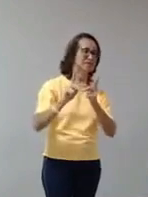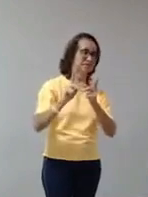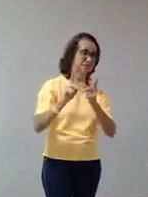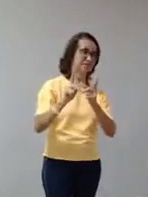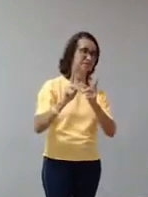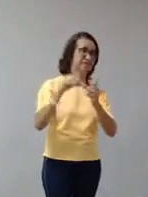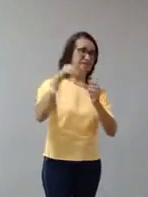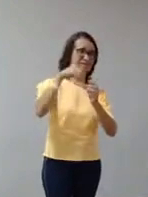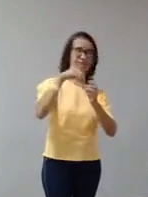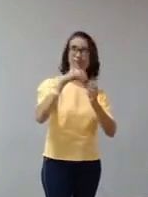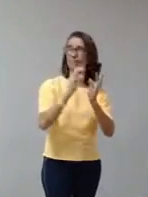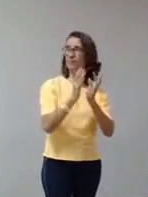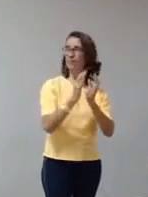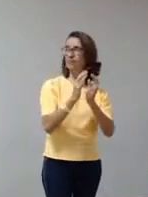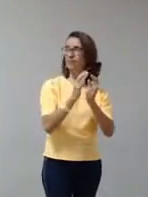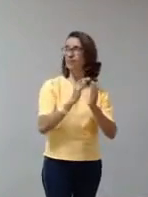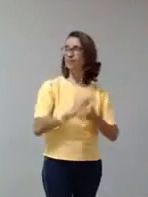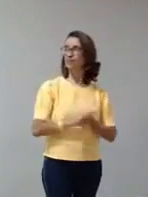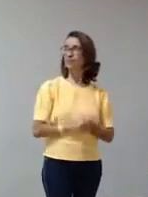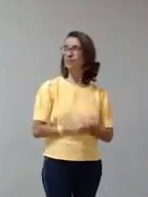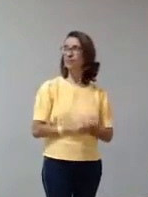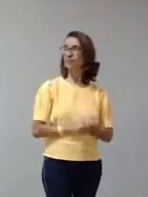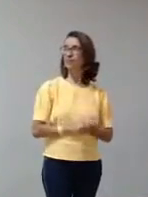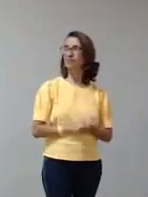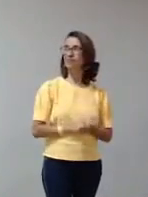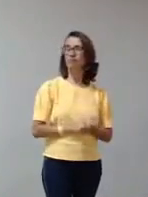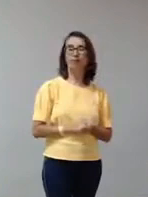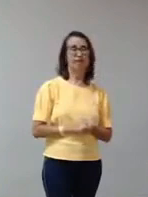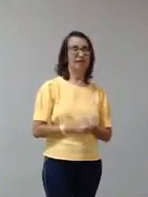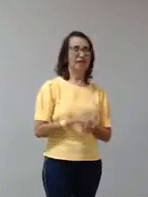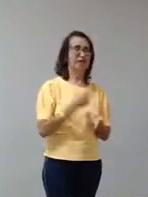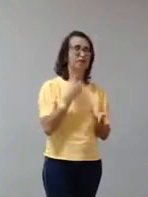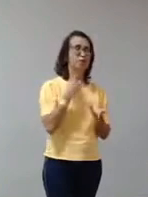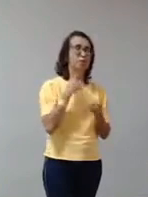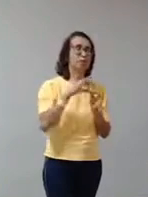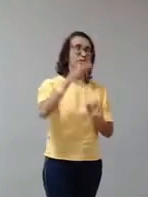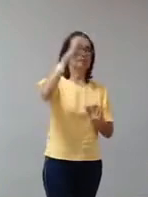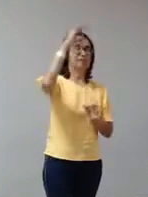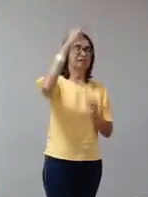Eu não posso me estender muito, senão, é uma longa história, mas só para resumir,